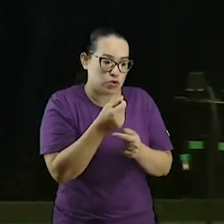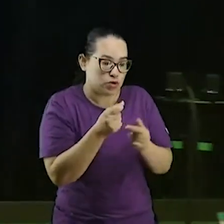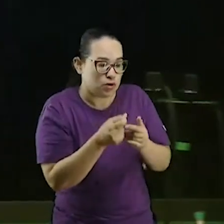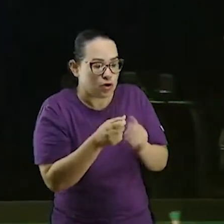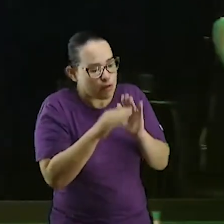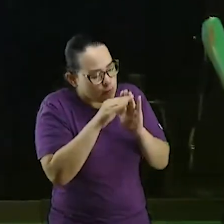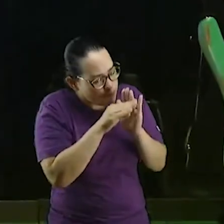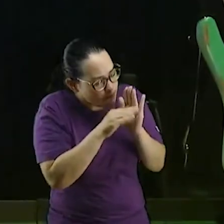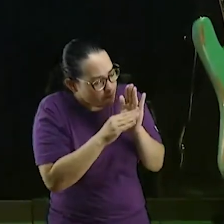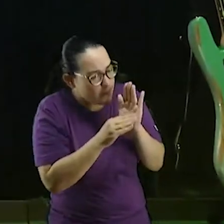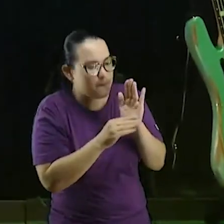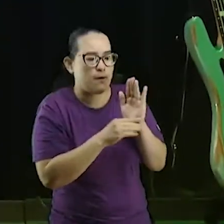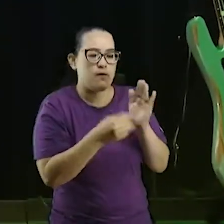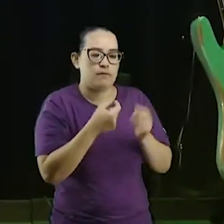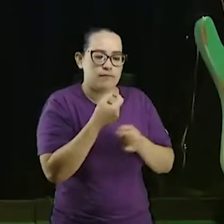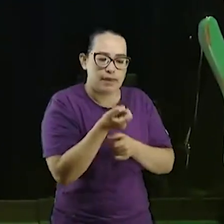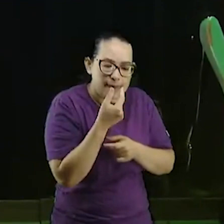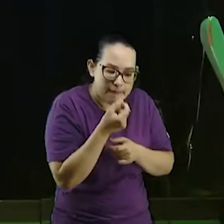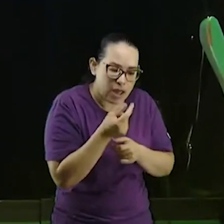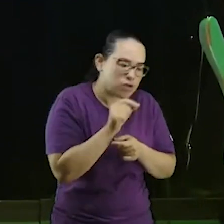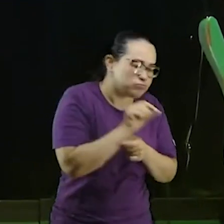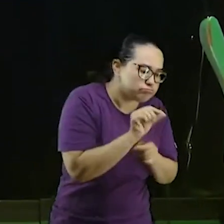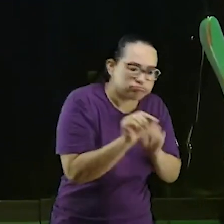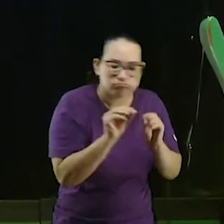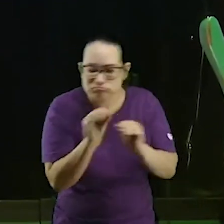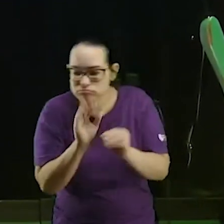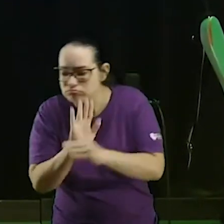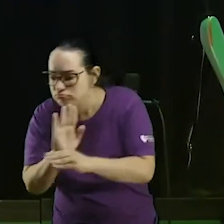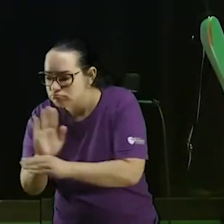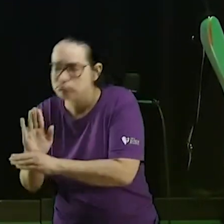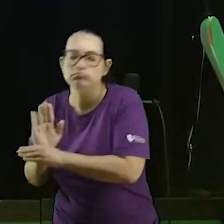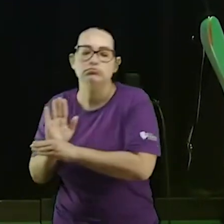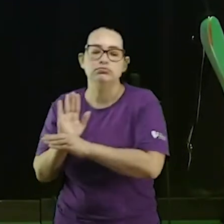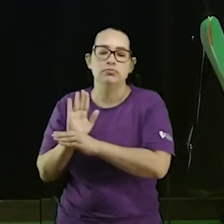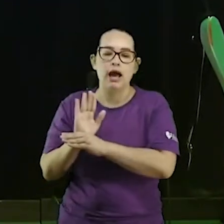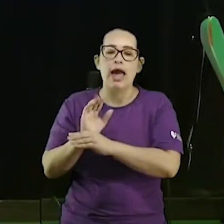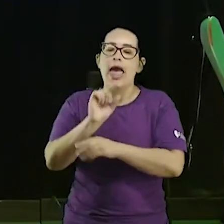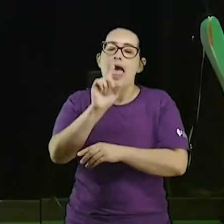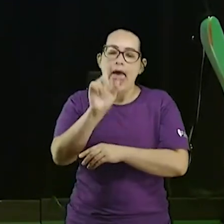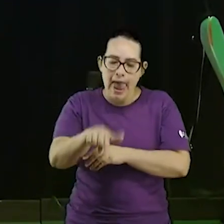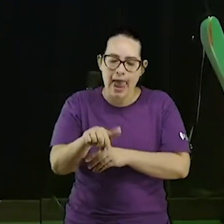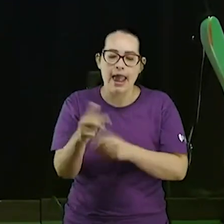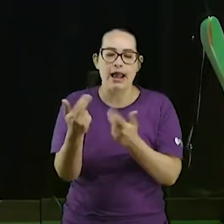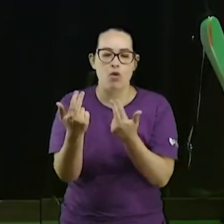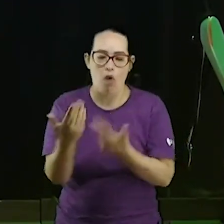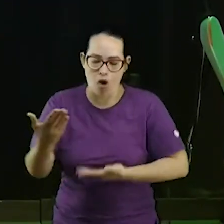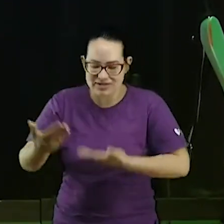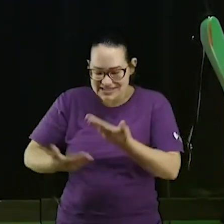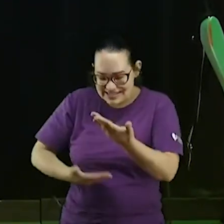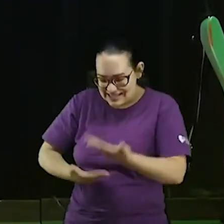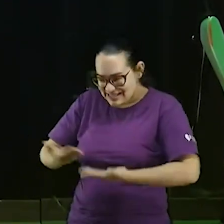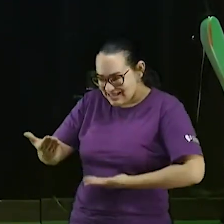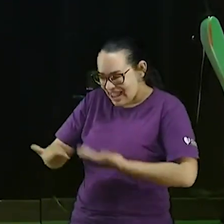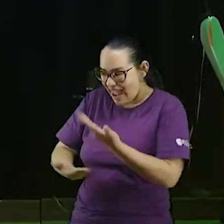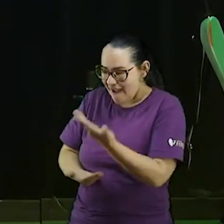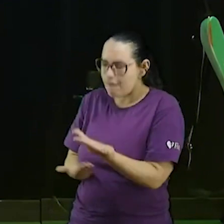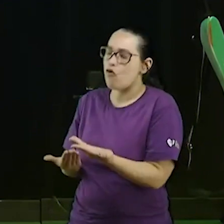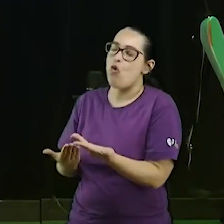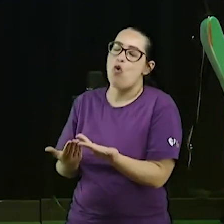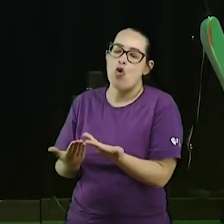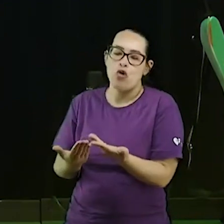sua ferida. É isso que a palavra servo, é a mesma palavra doulos que vem da palavra diácono.